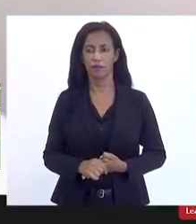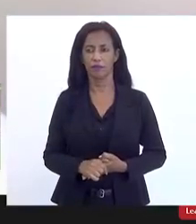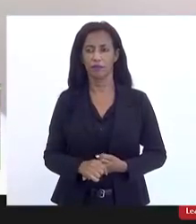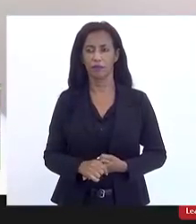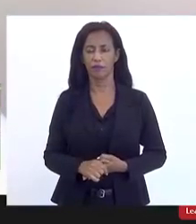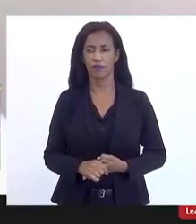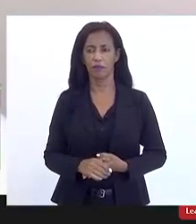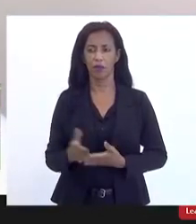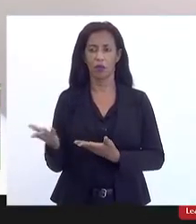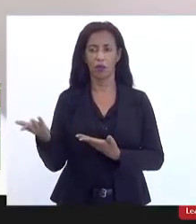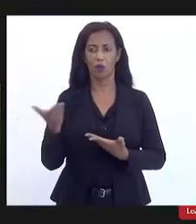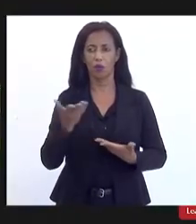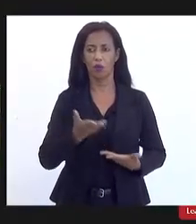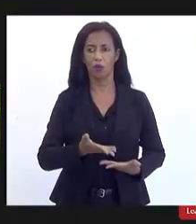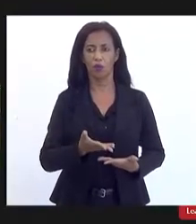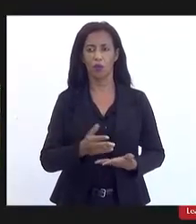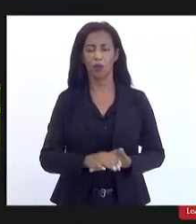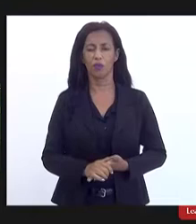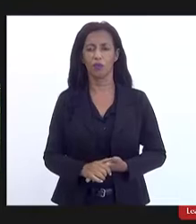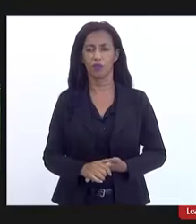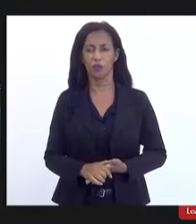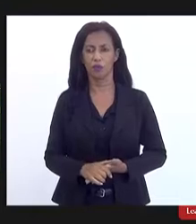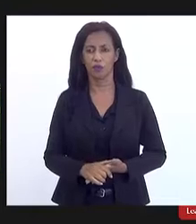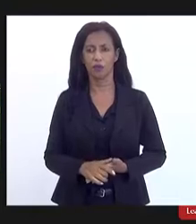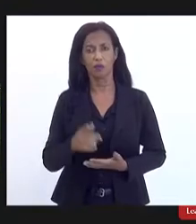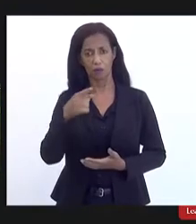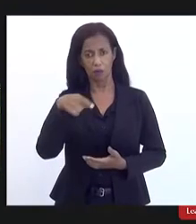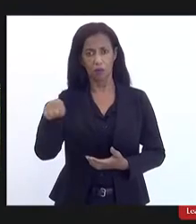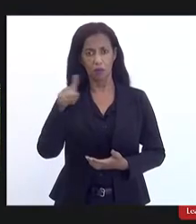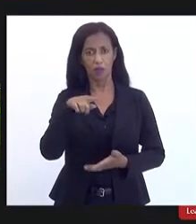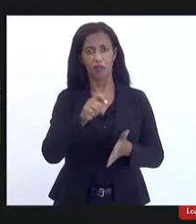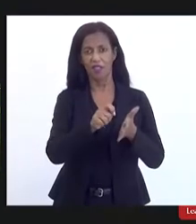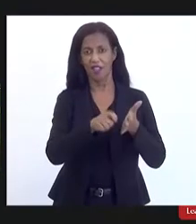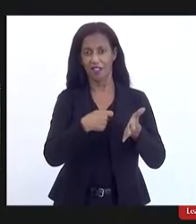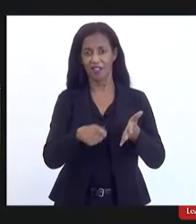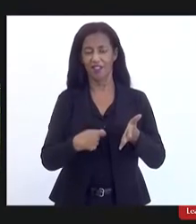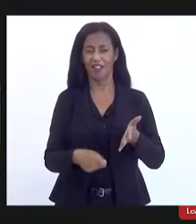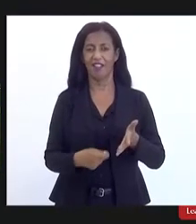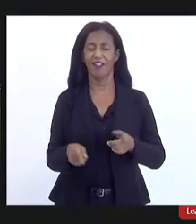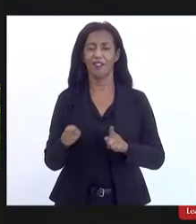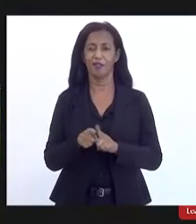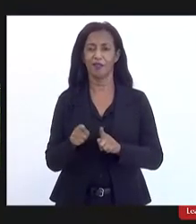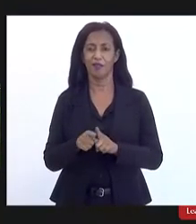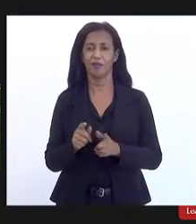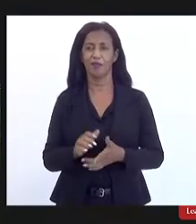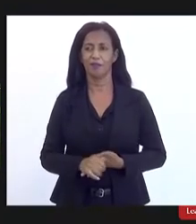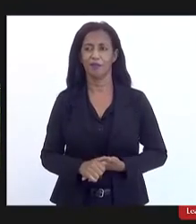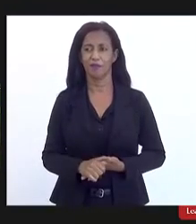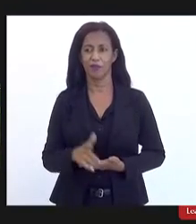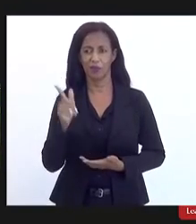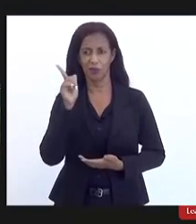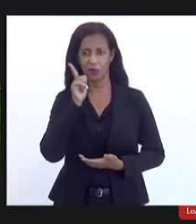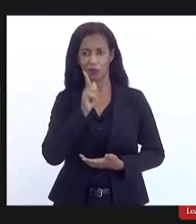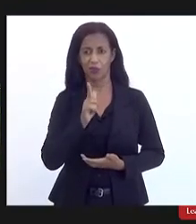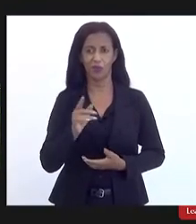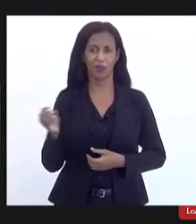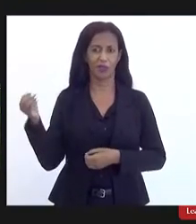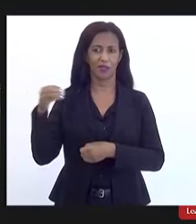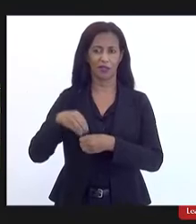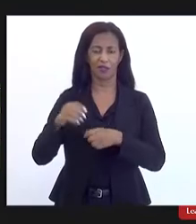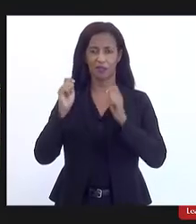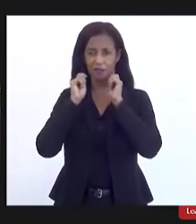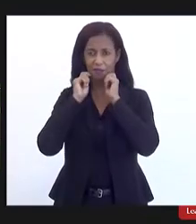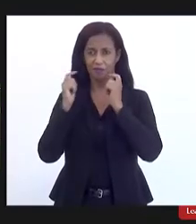passo agora eu quero deixar ele para vocês assinarem também para a gente poder ver se consegue lá dentro